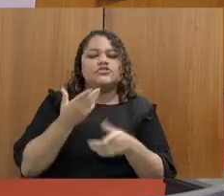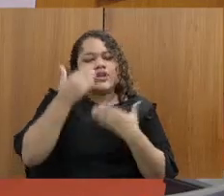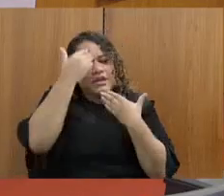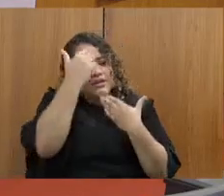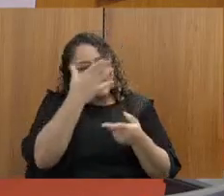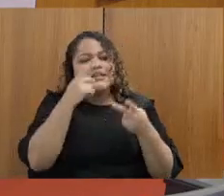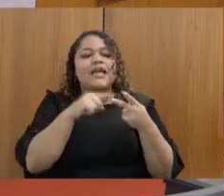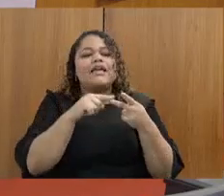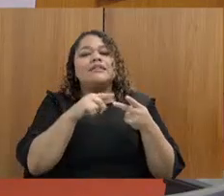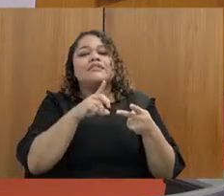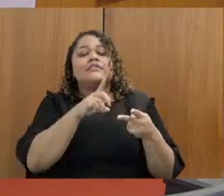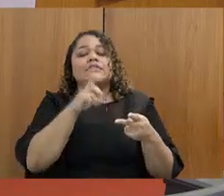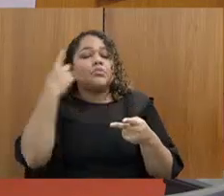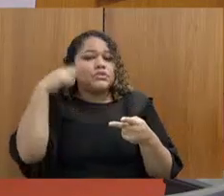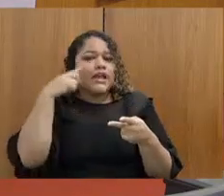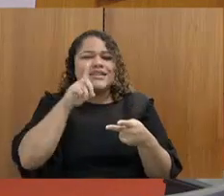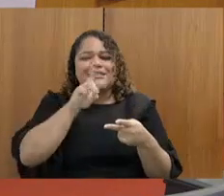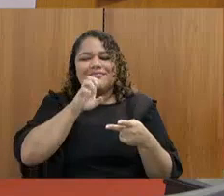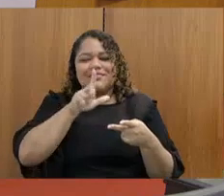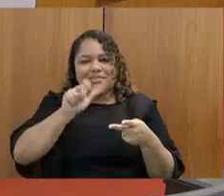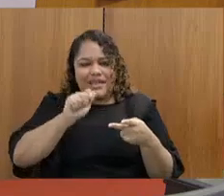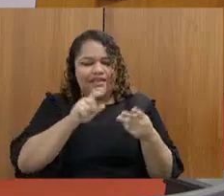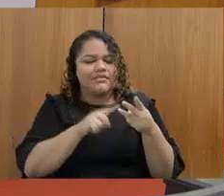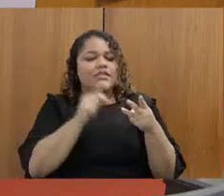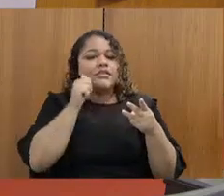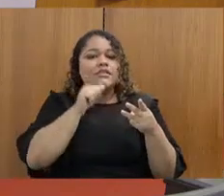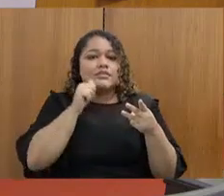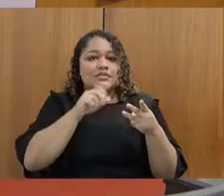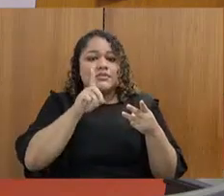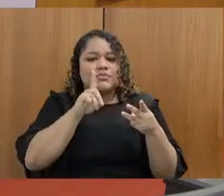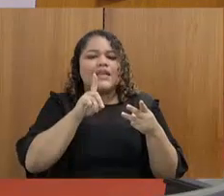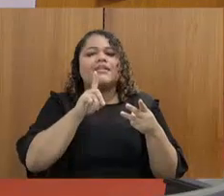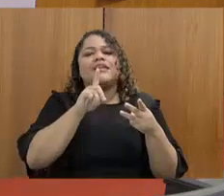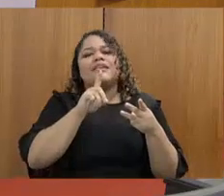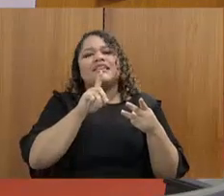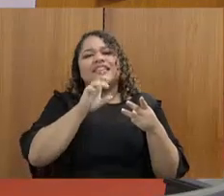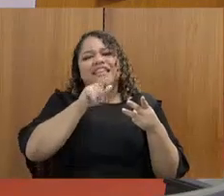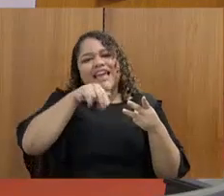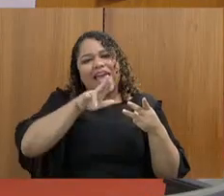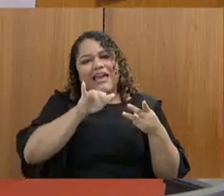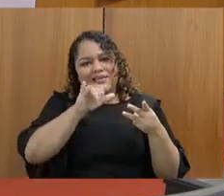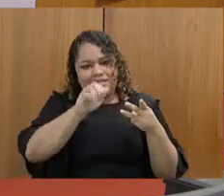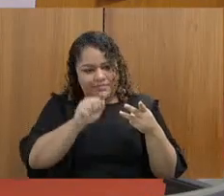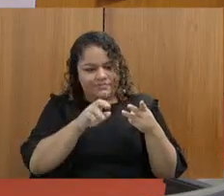Gonçalves, da deputada Chiara Biondini, do deputado Cristiano Silveira.